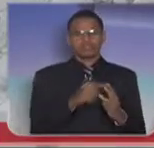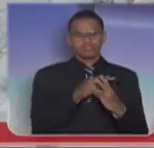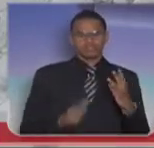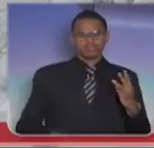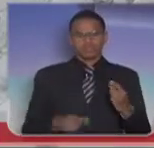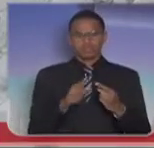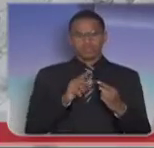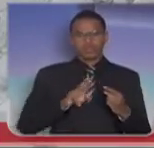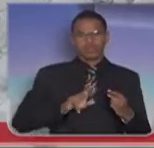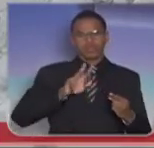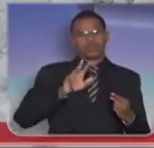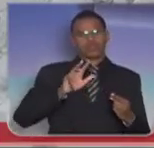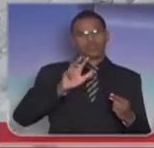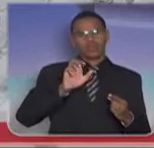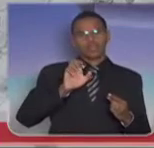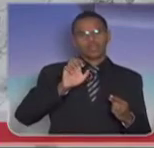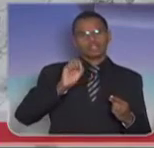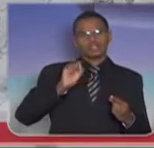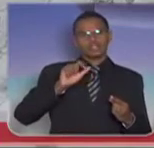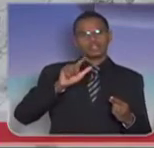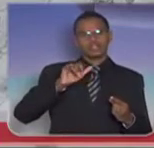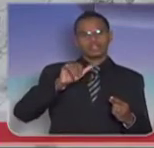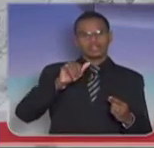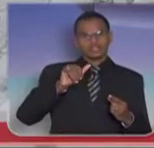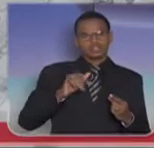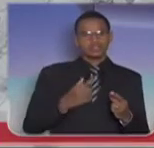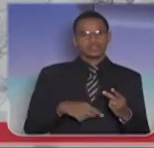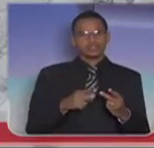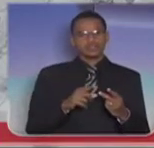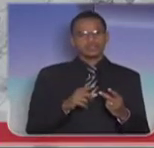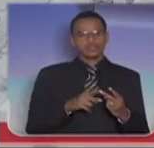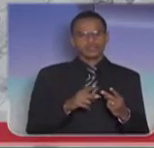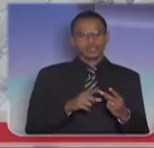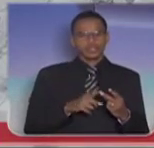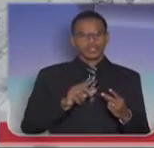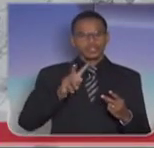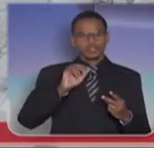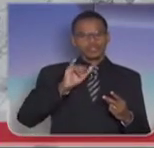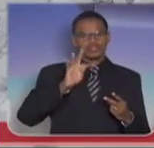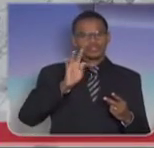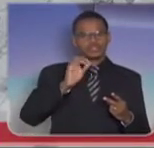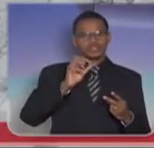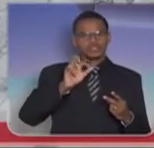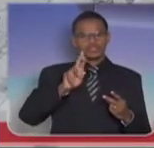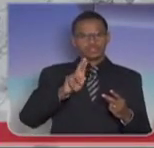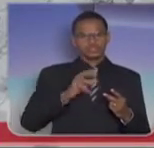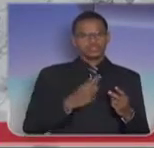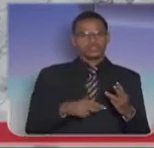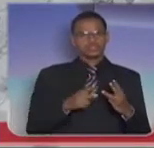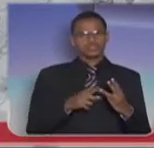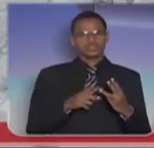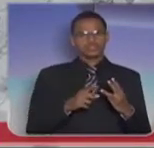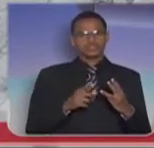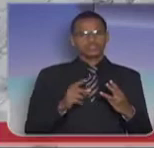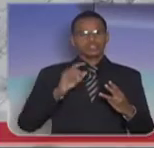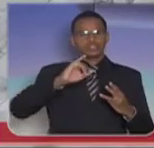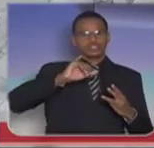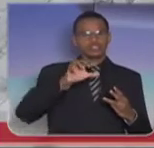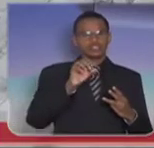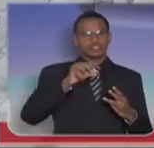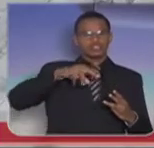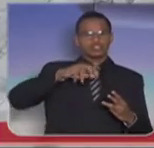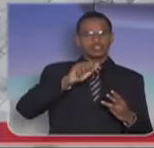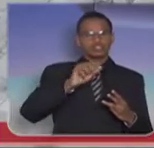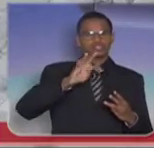O Wesley da Rosa dos Santos, o soldado Vitor da Costa Ferreira, e o soldado Jonathan